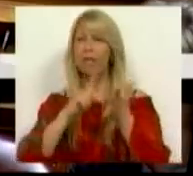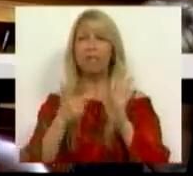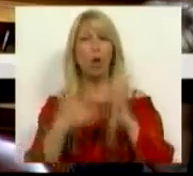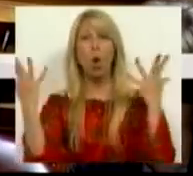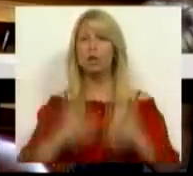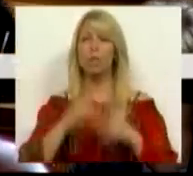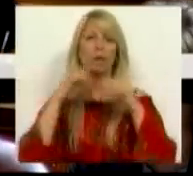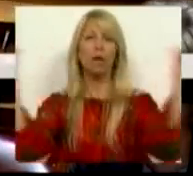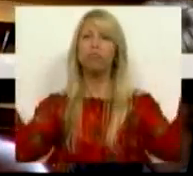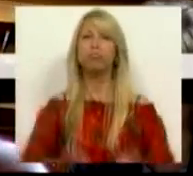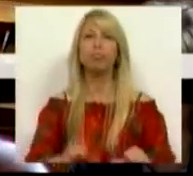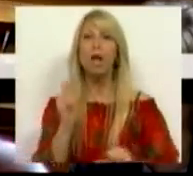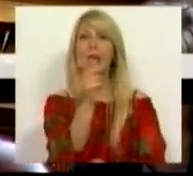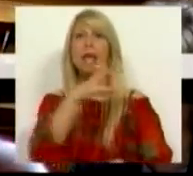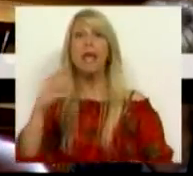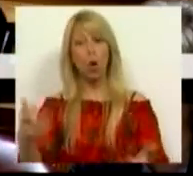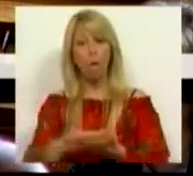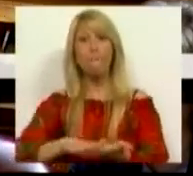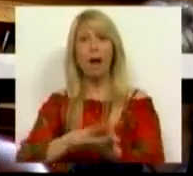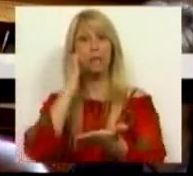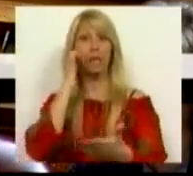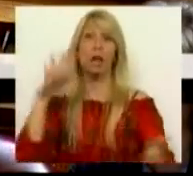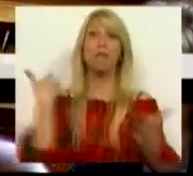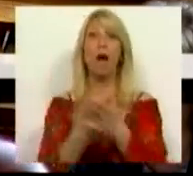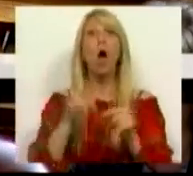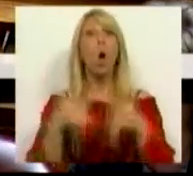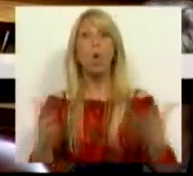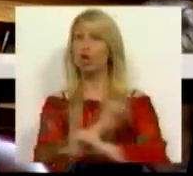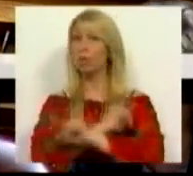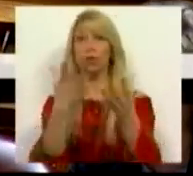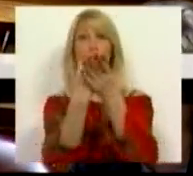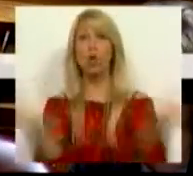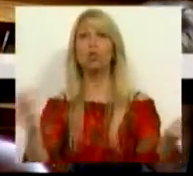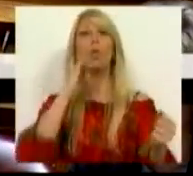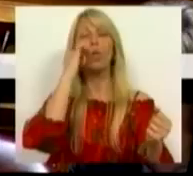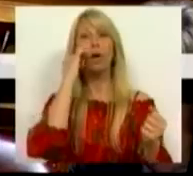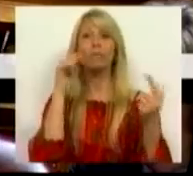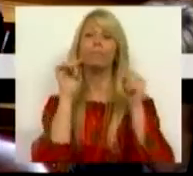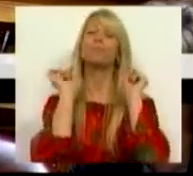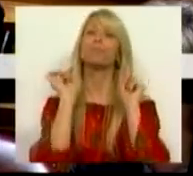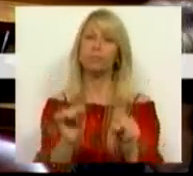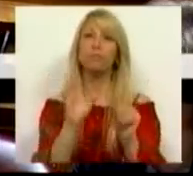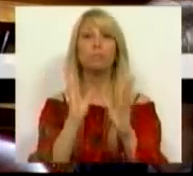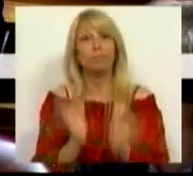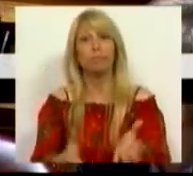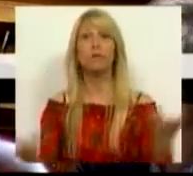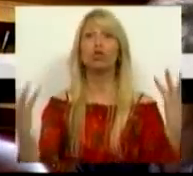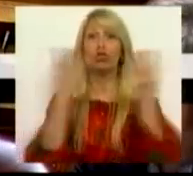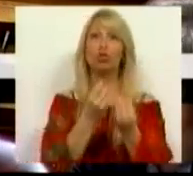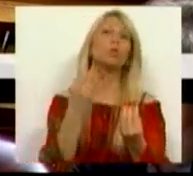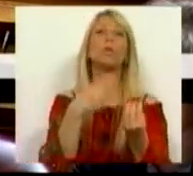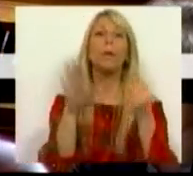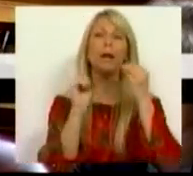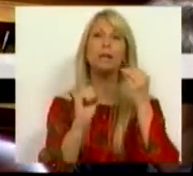esteve na base das causas da crise e que hoje impossibilita a resolução dessa mesma crise e, então, aí, tem de se juntar ao Partido Socialista na